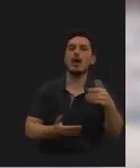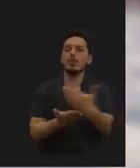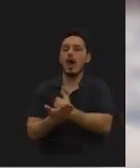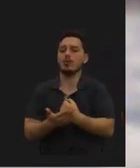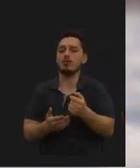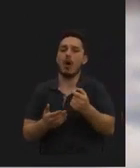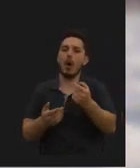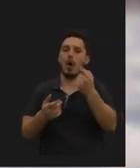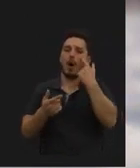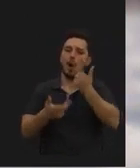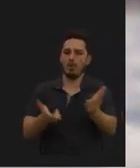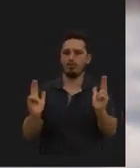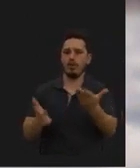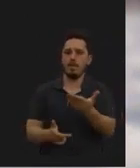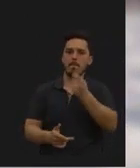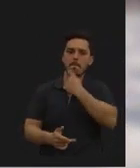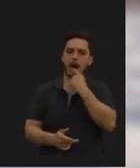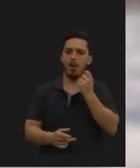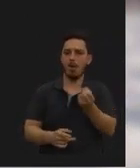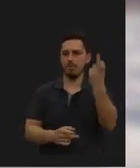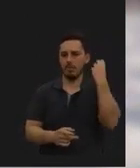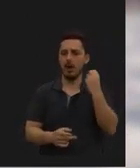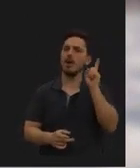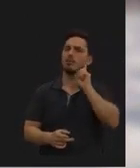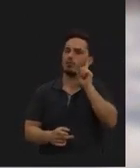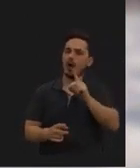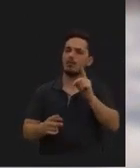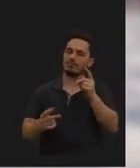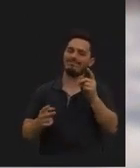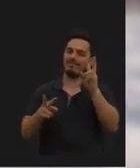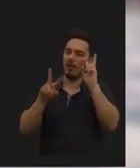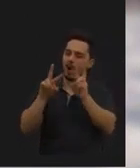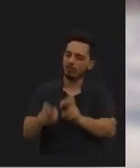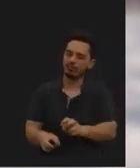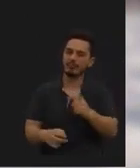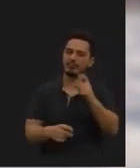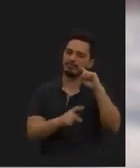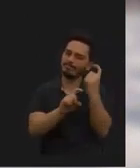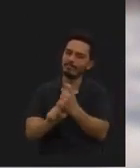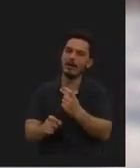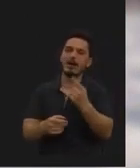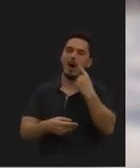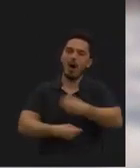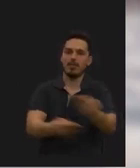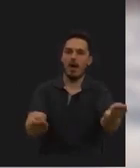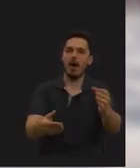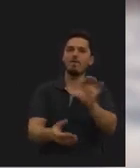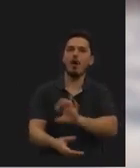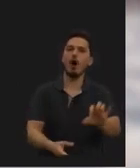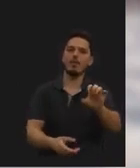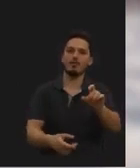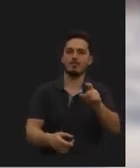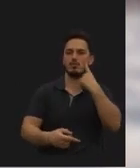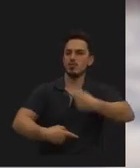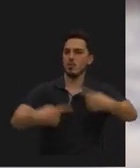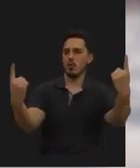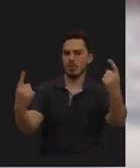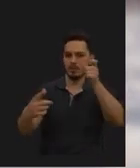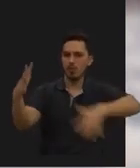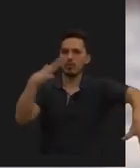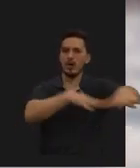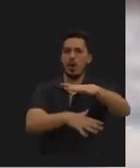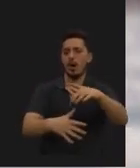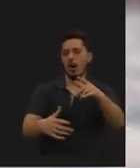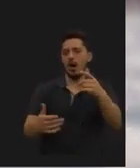disponíveis em maio do ano passado, e seria importante poder analisá-los e disponibilizá-los de forma inteligível para a população. Eles estão em dados